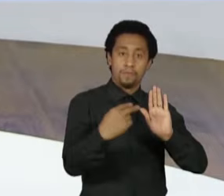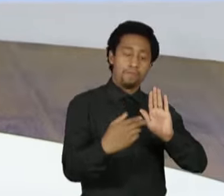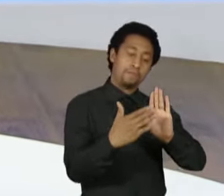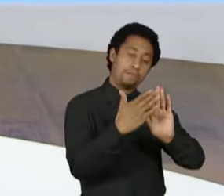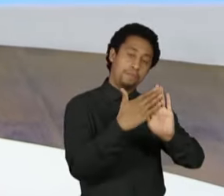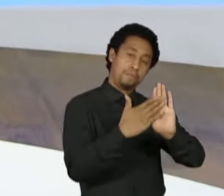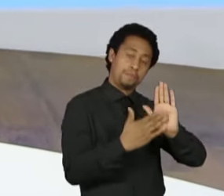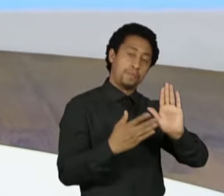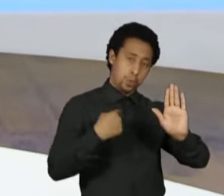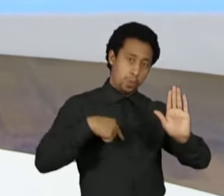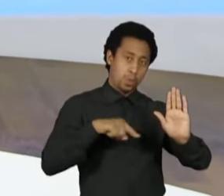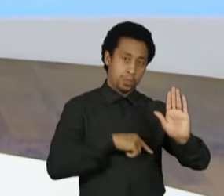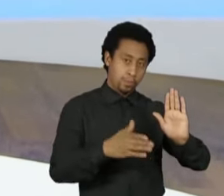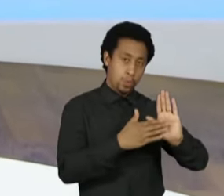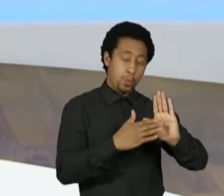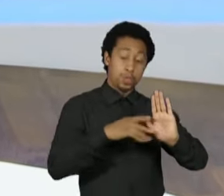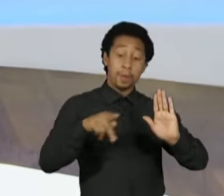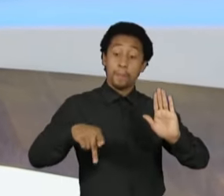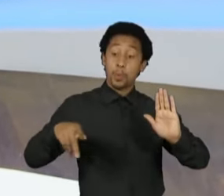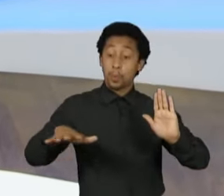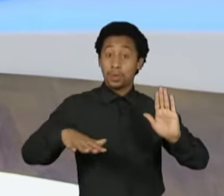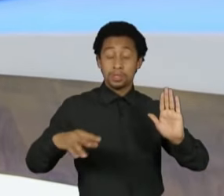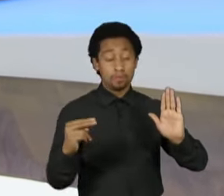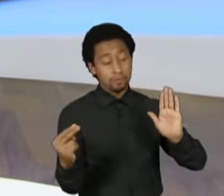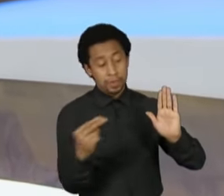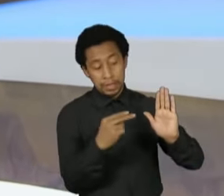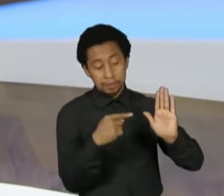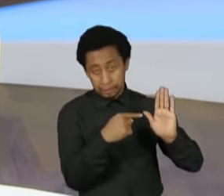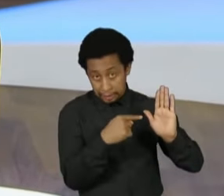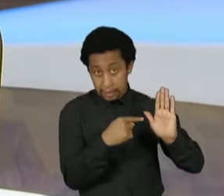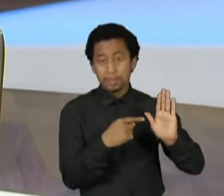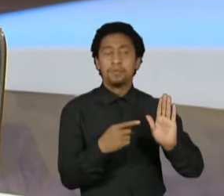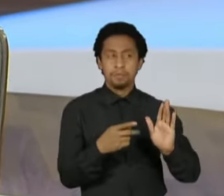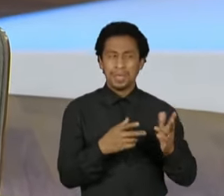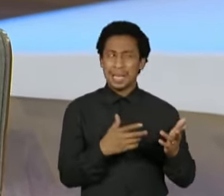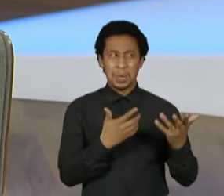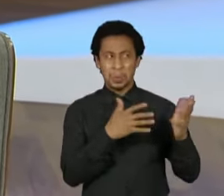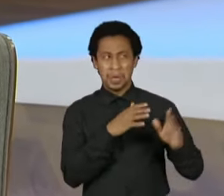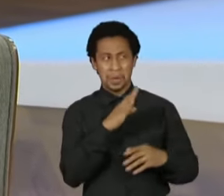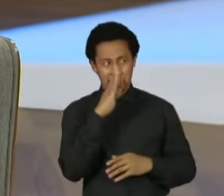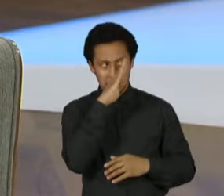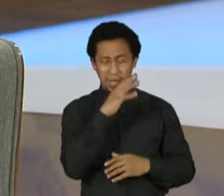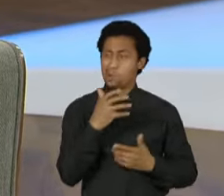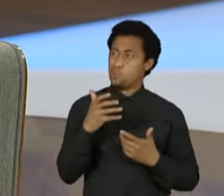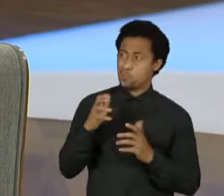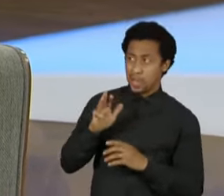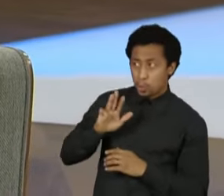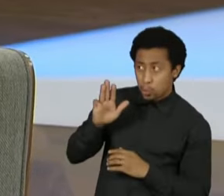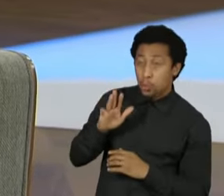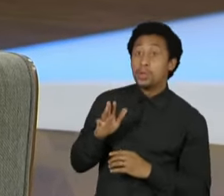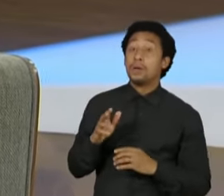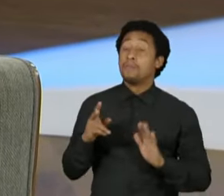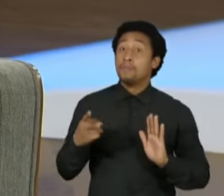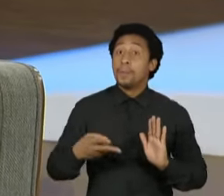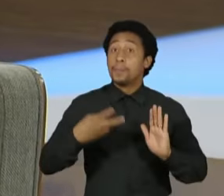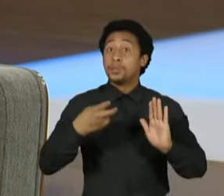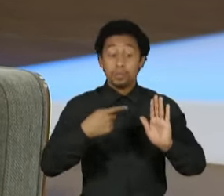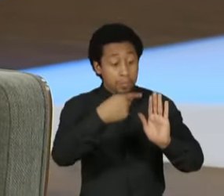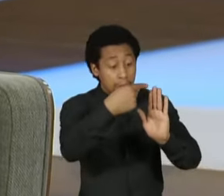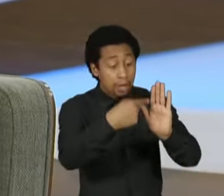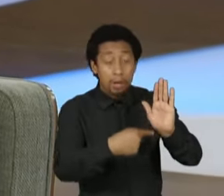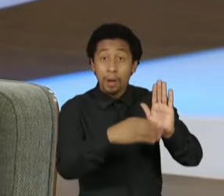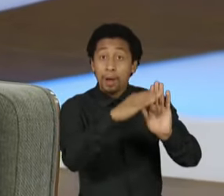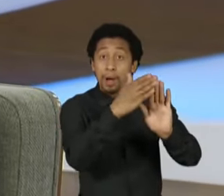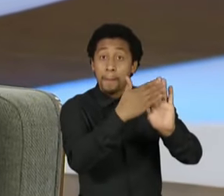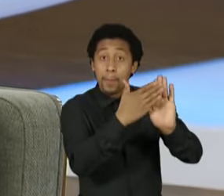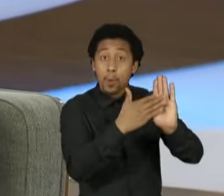esse eleitorado nem-nem que não quer nem Lula nem Bolsonaro vai conseguir enxergar em nós uma candidatura viável que tem